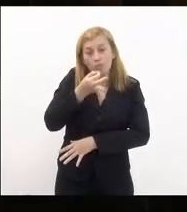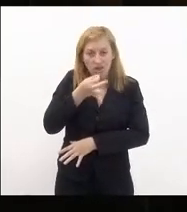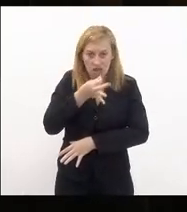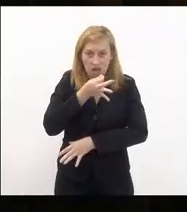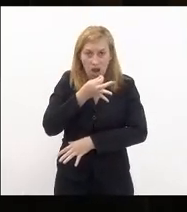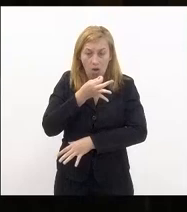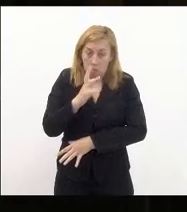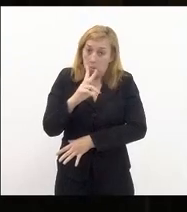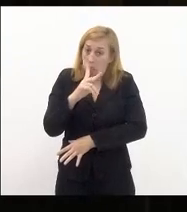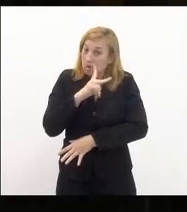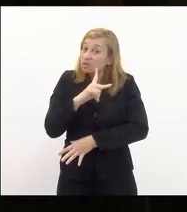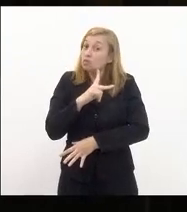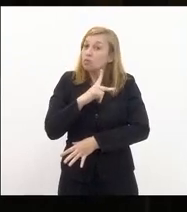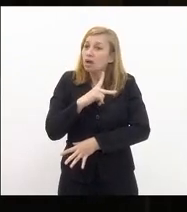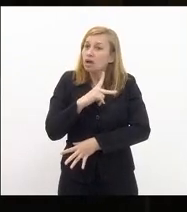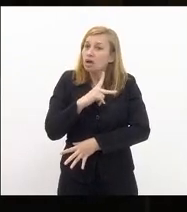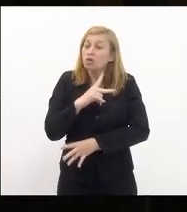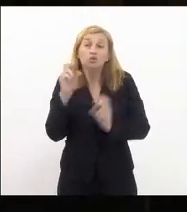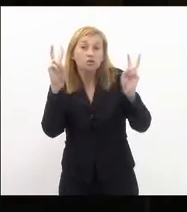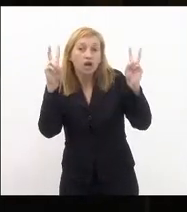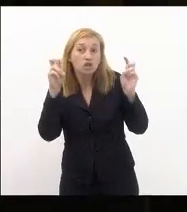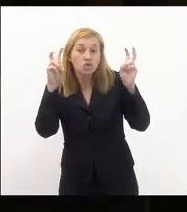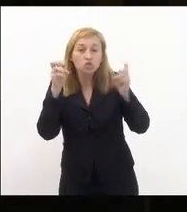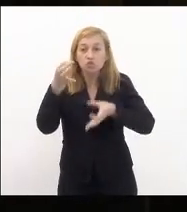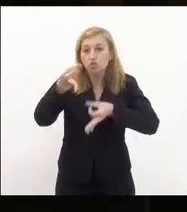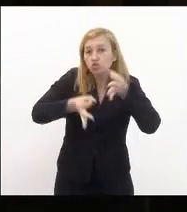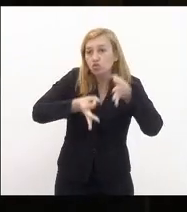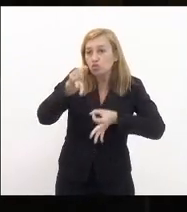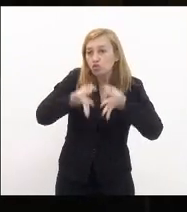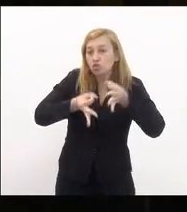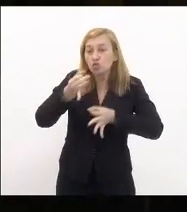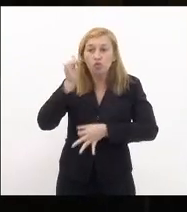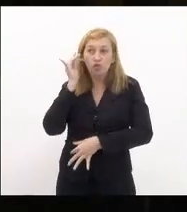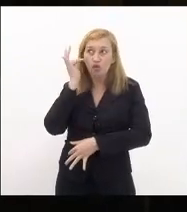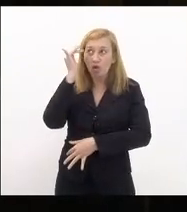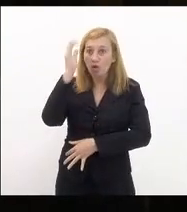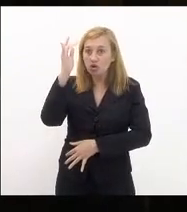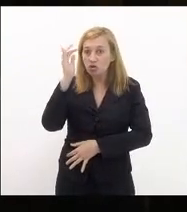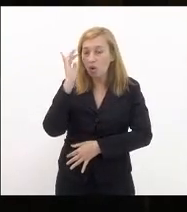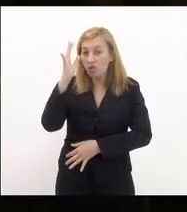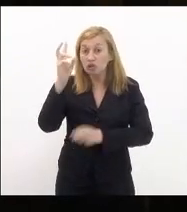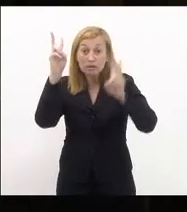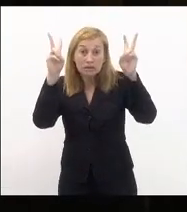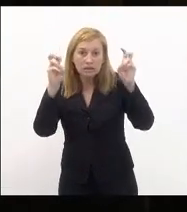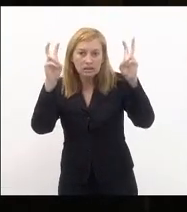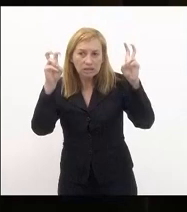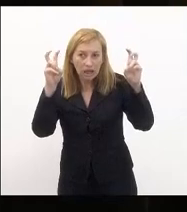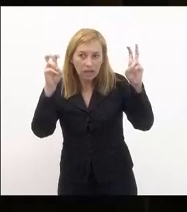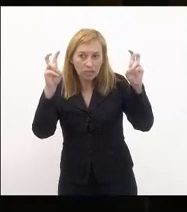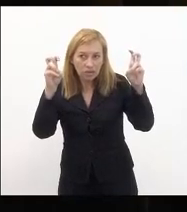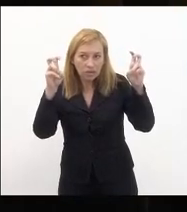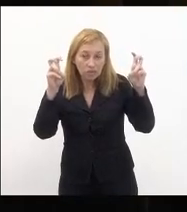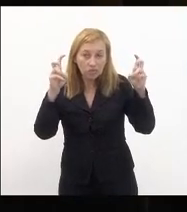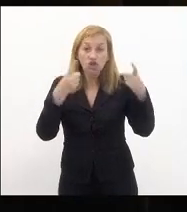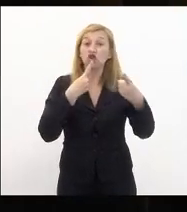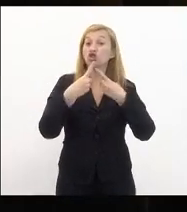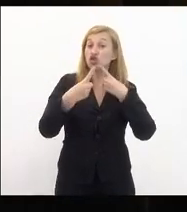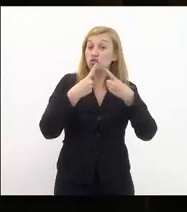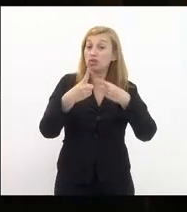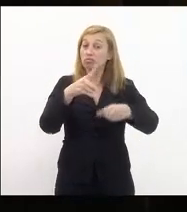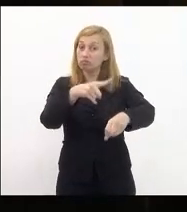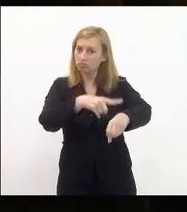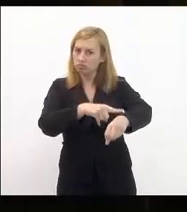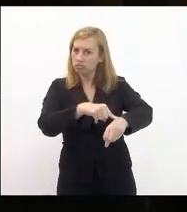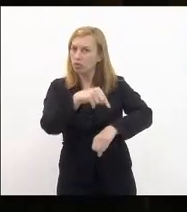impressões pessoais sobre os aspectos jurídicos filosóficos de temas pertinentes à discussão naquele